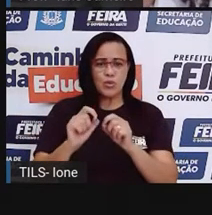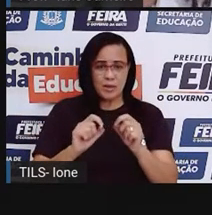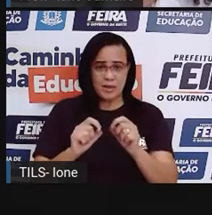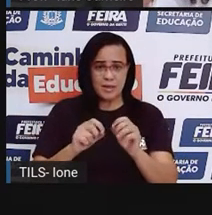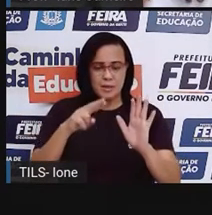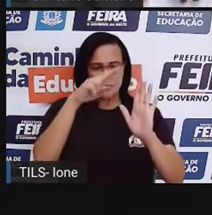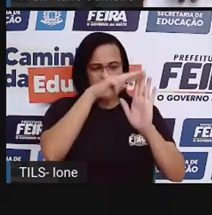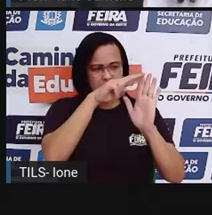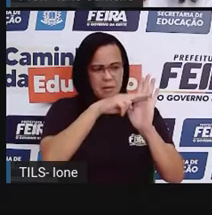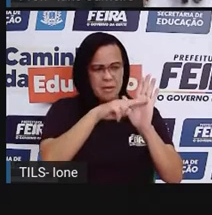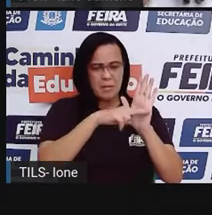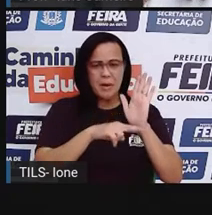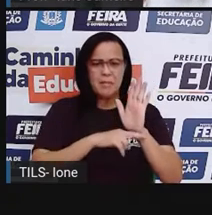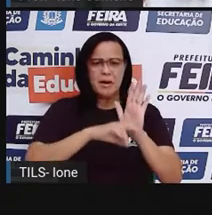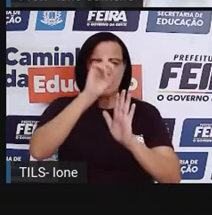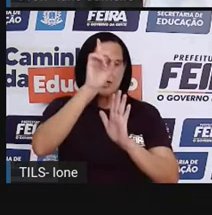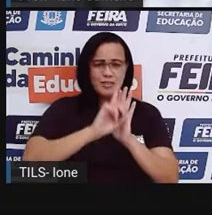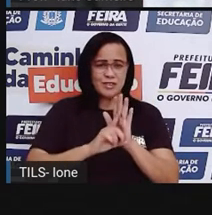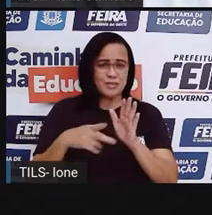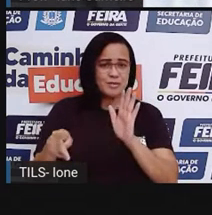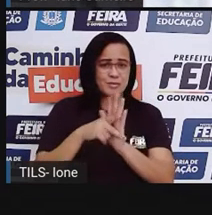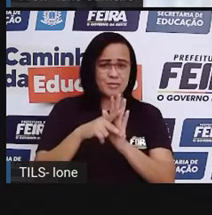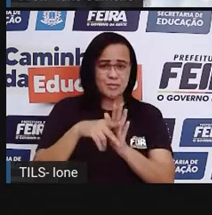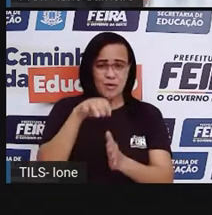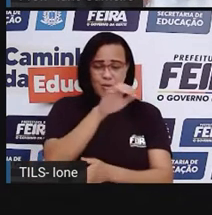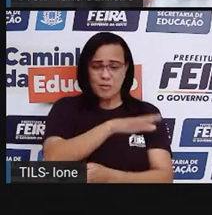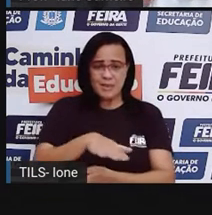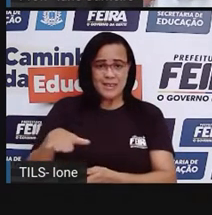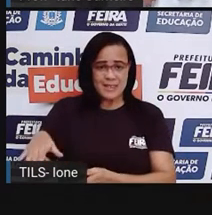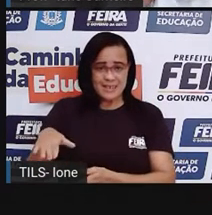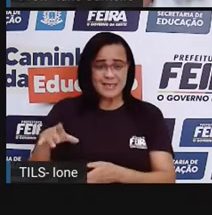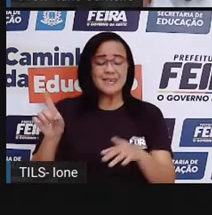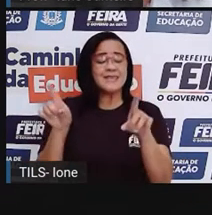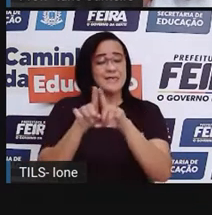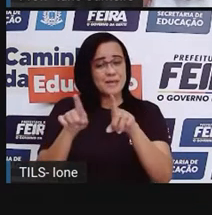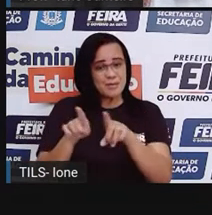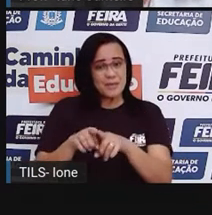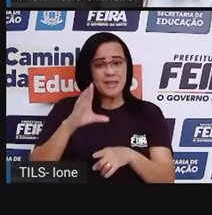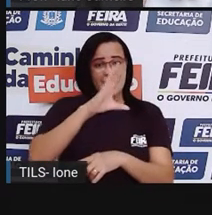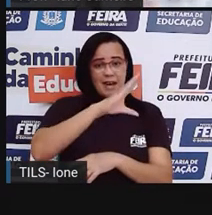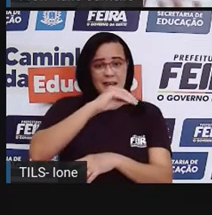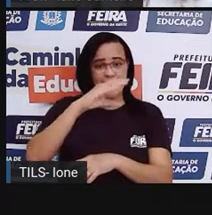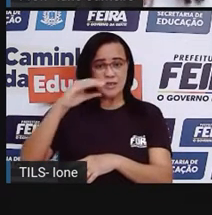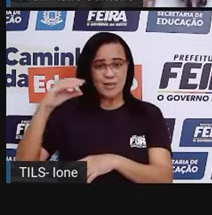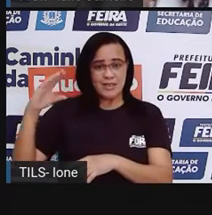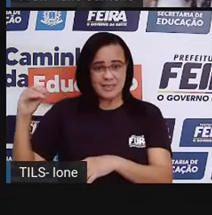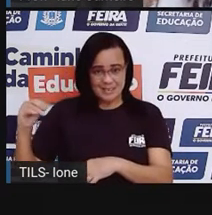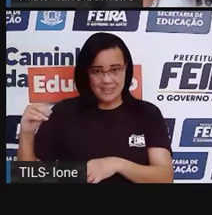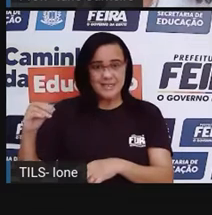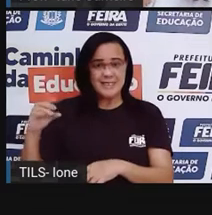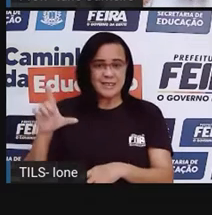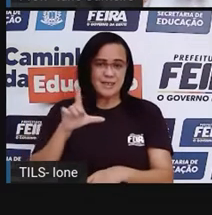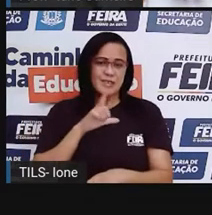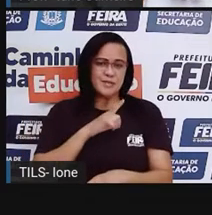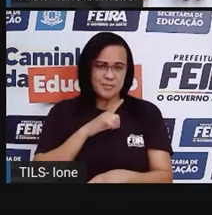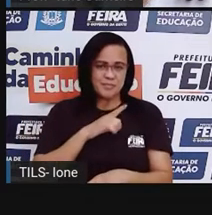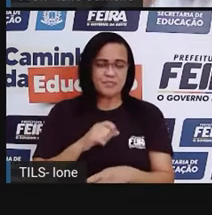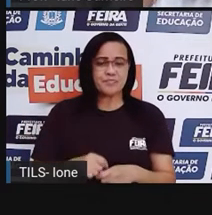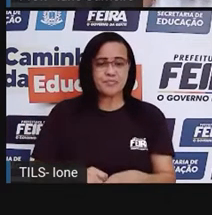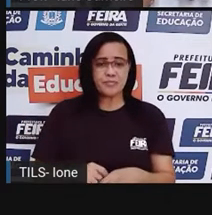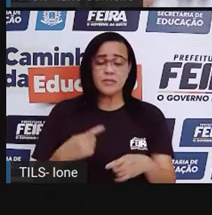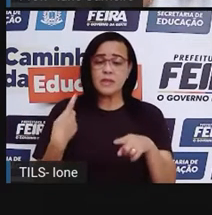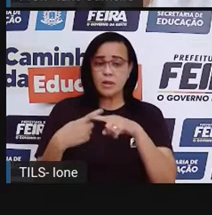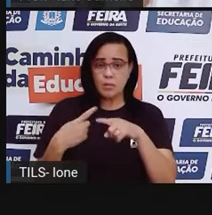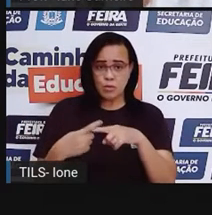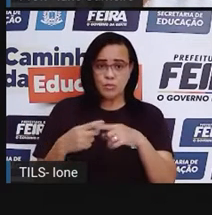Adolescente, o ECA, né, então como a Pró falou com vocês nas aulas anteriores, existe uma carta, né, uma carta